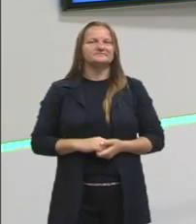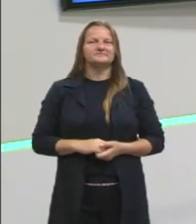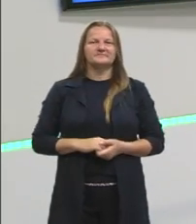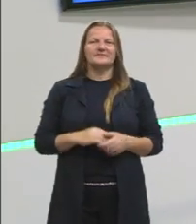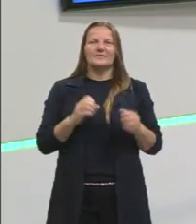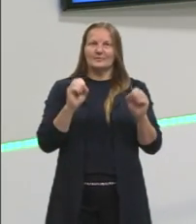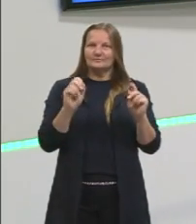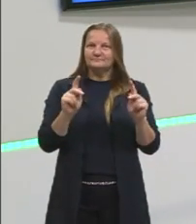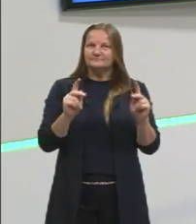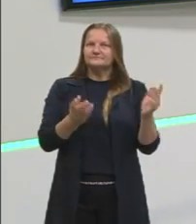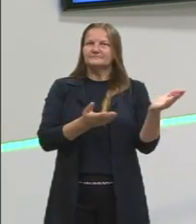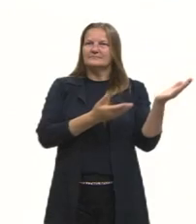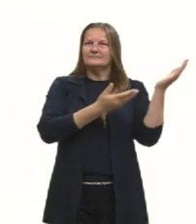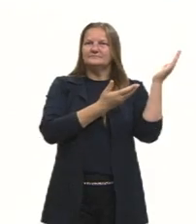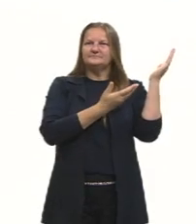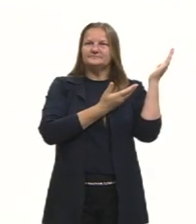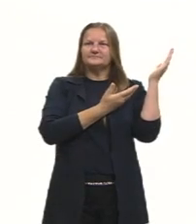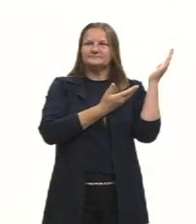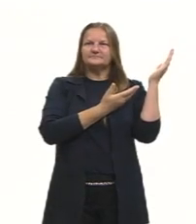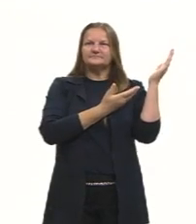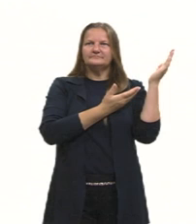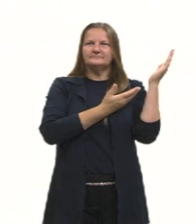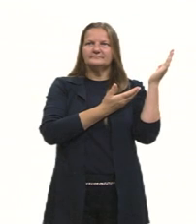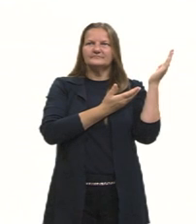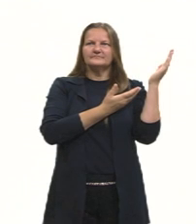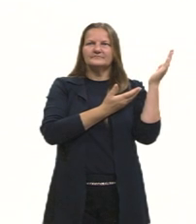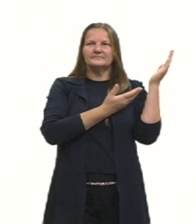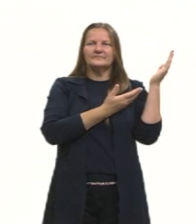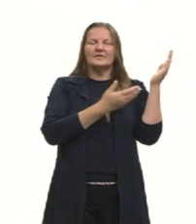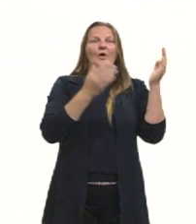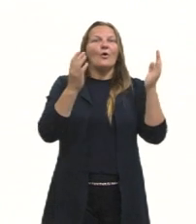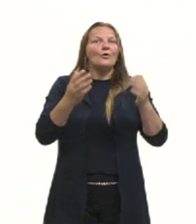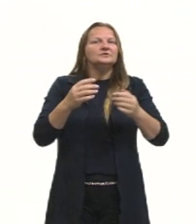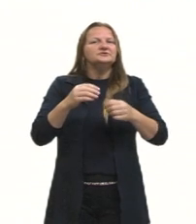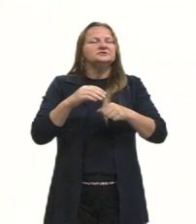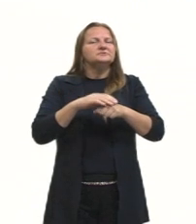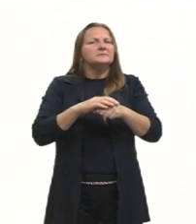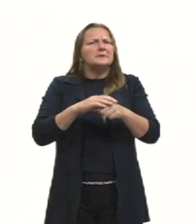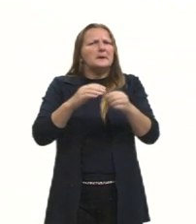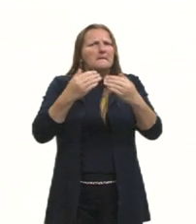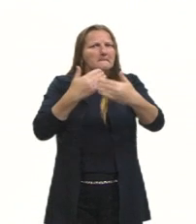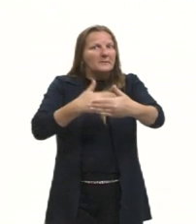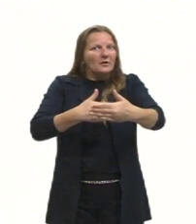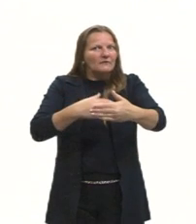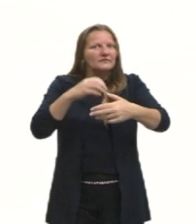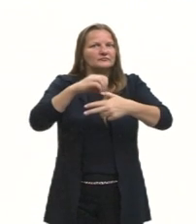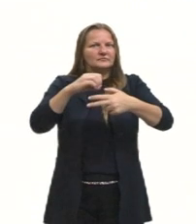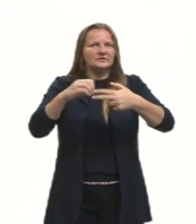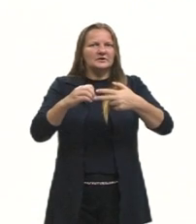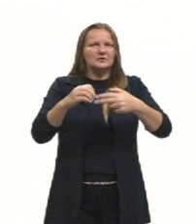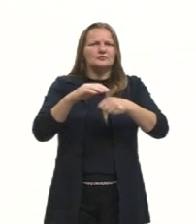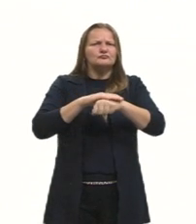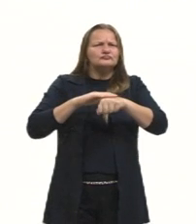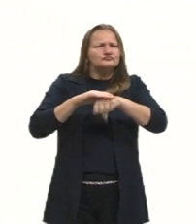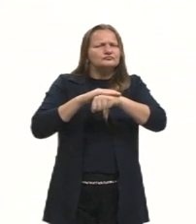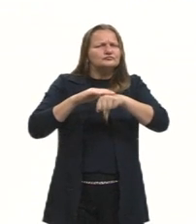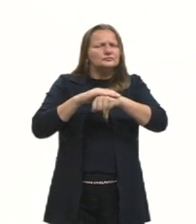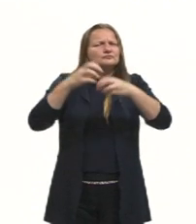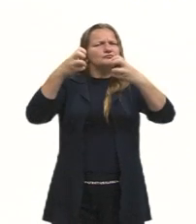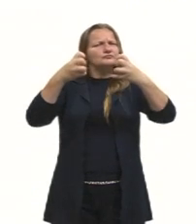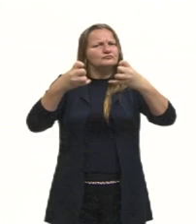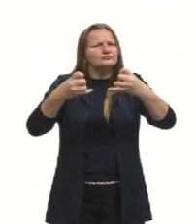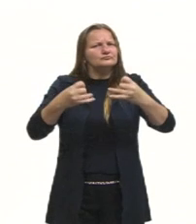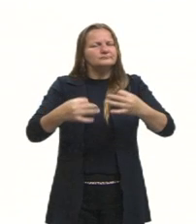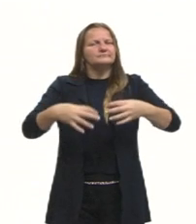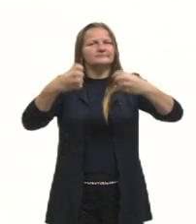vamos ver o que a gente vai ver hoje. Vamos ver questões comentadas. Isso é importantíssimo para a gente entender como que isso pode aparecer,